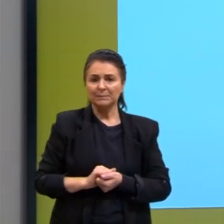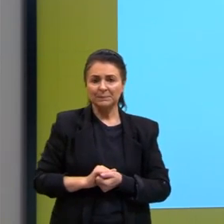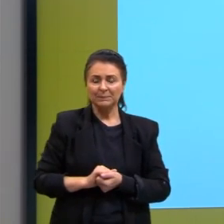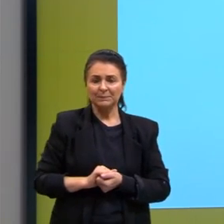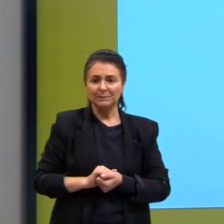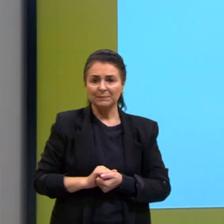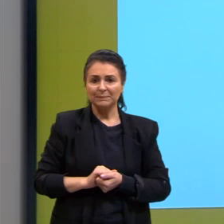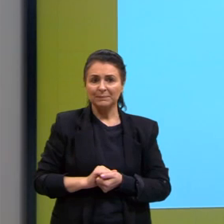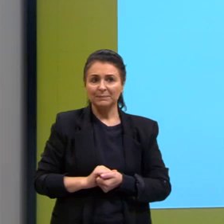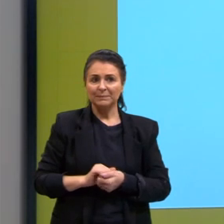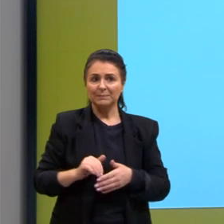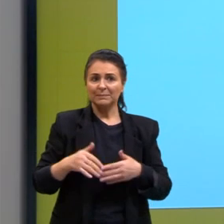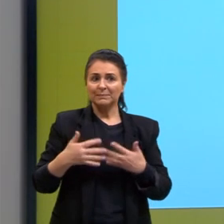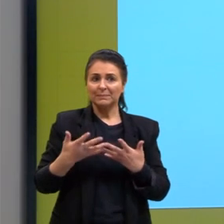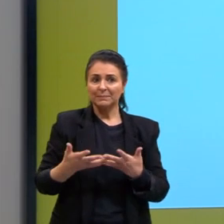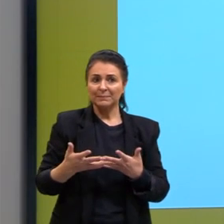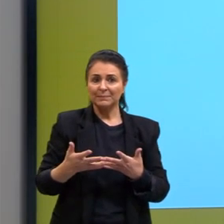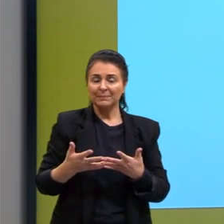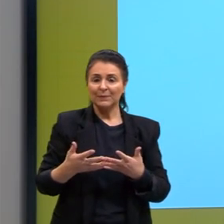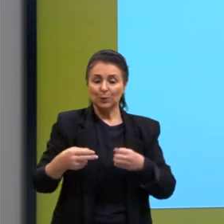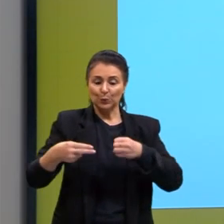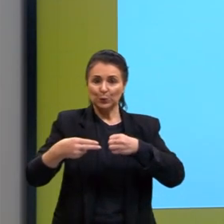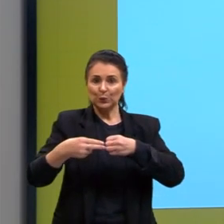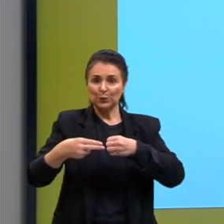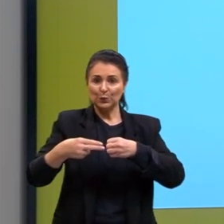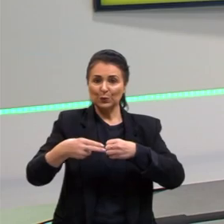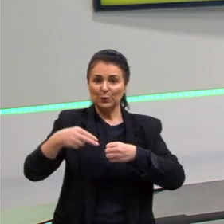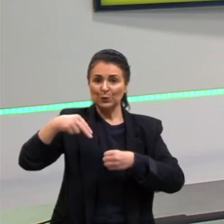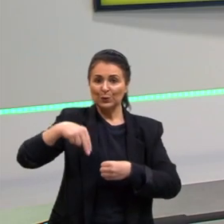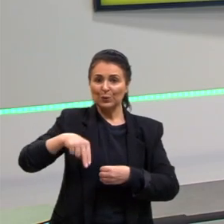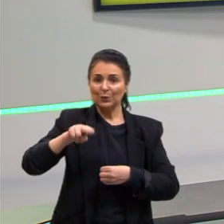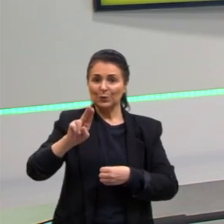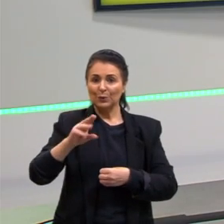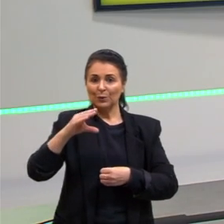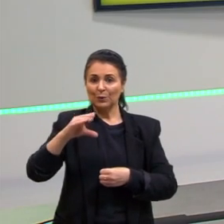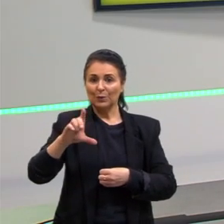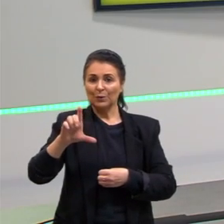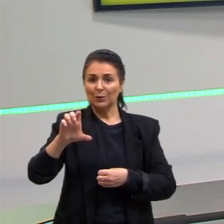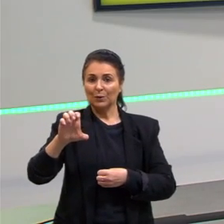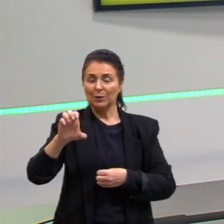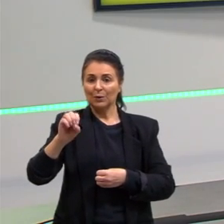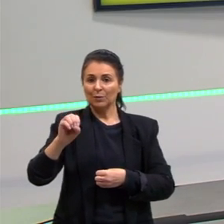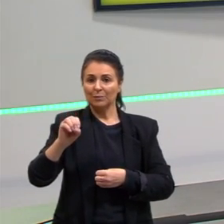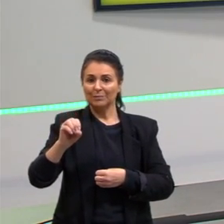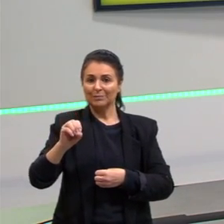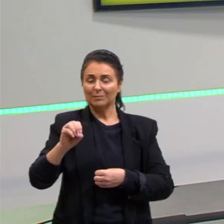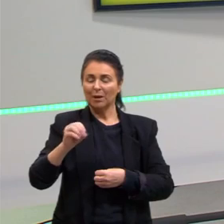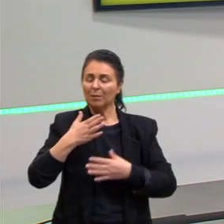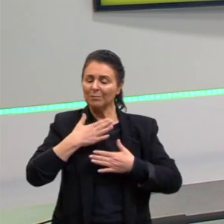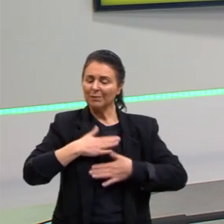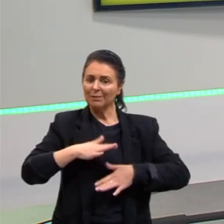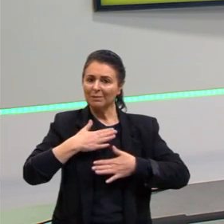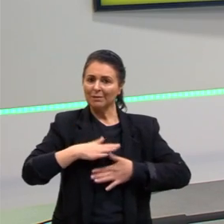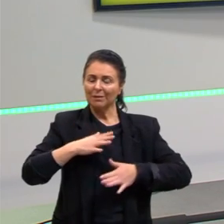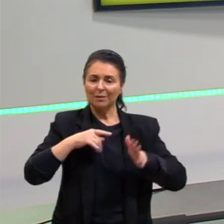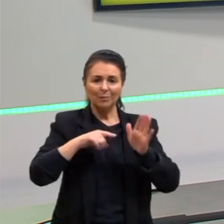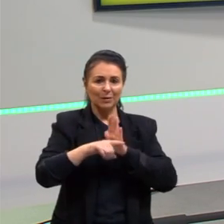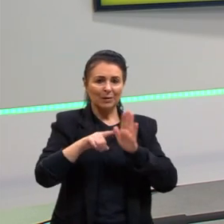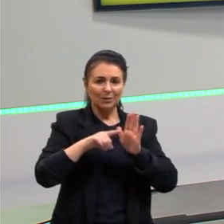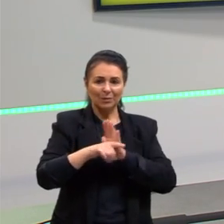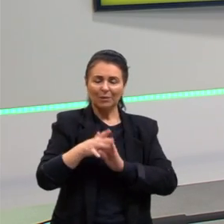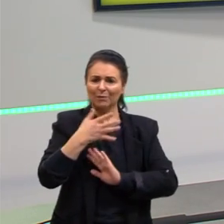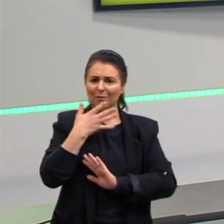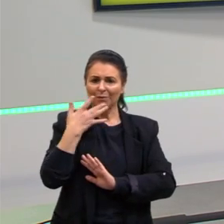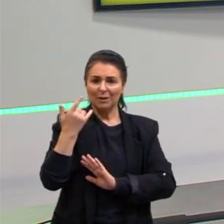É isso, não é, gente? Quem respondeu o núcleo, não precisava nem se assustar com a questão, bem tranquila, considerada até